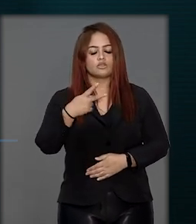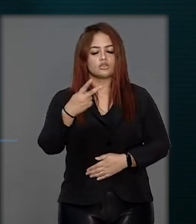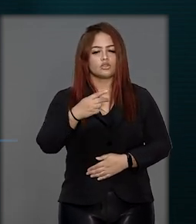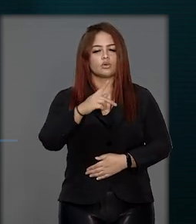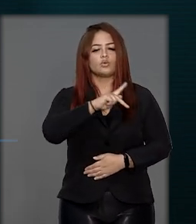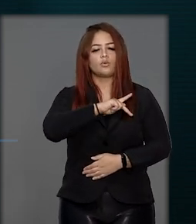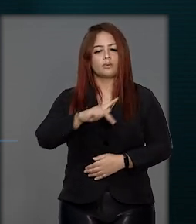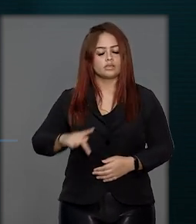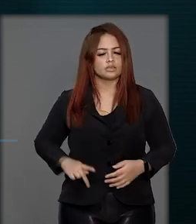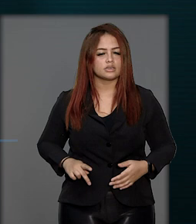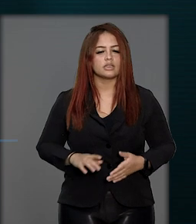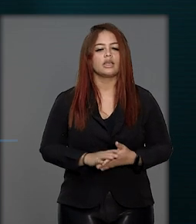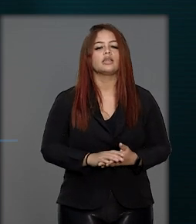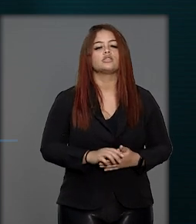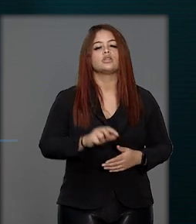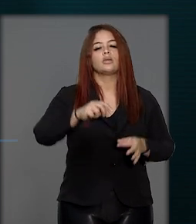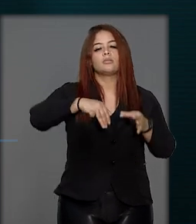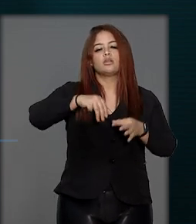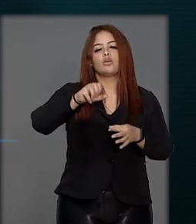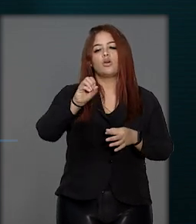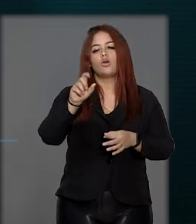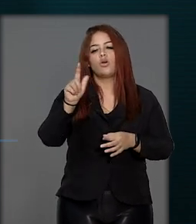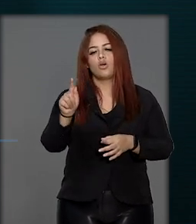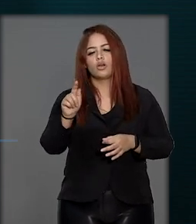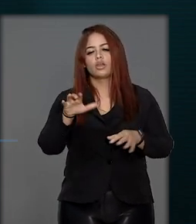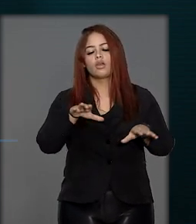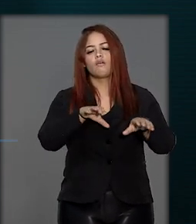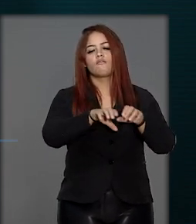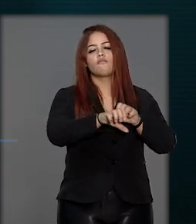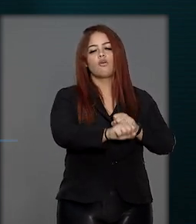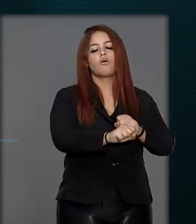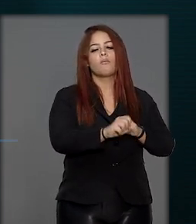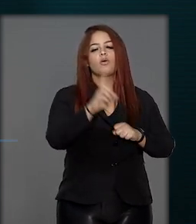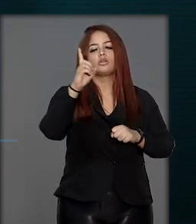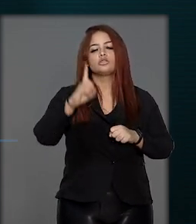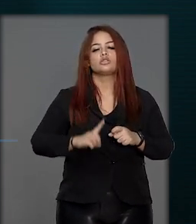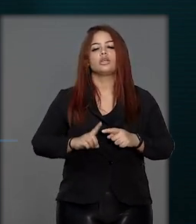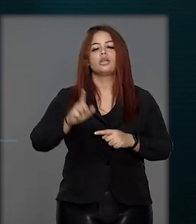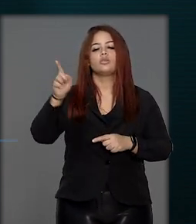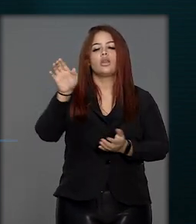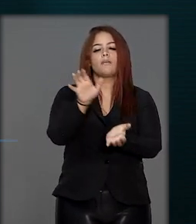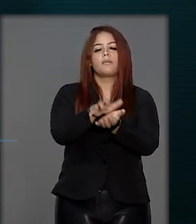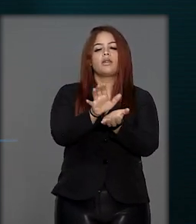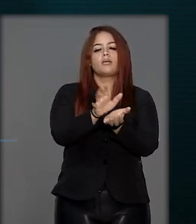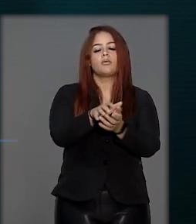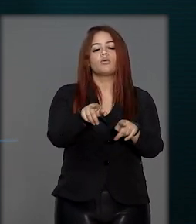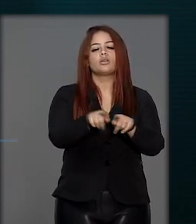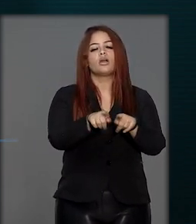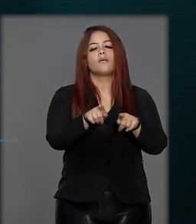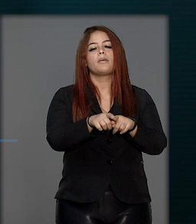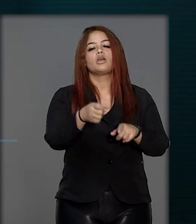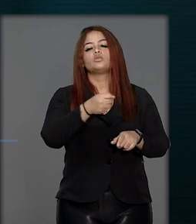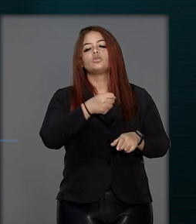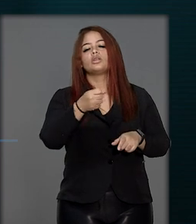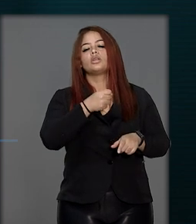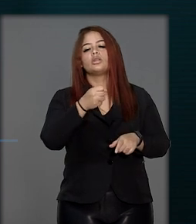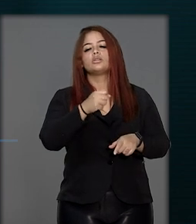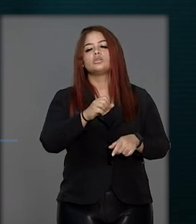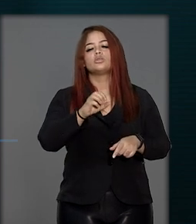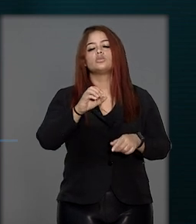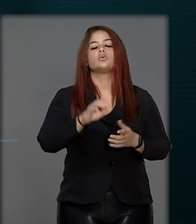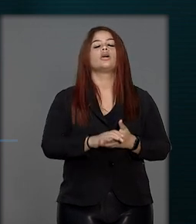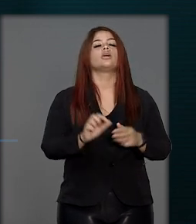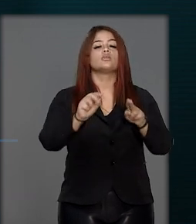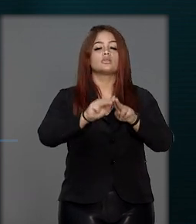ministro Og Fernandes, se formou em Direito pela Universidade Federal de Pernambuco e em Jornalismo pela Universidade Católica de